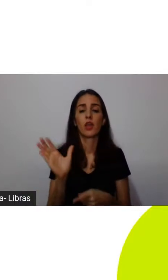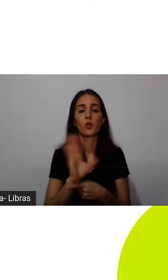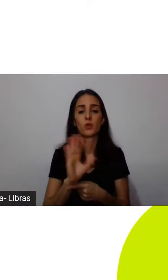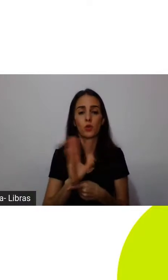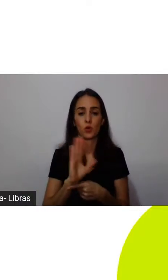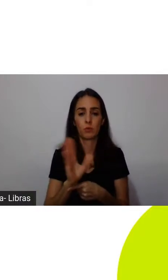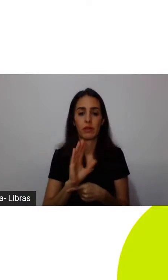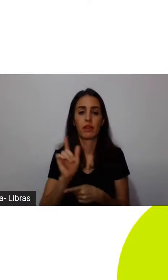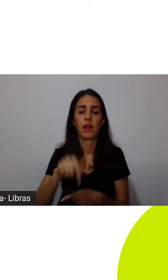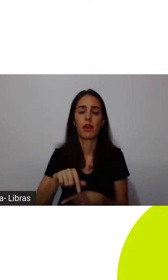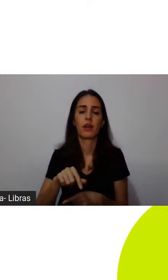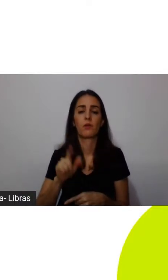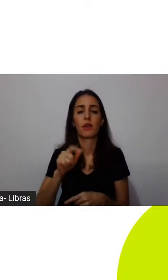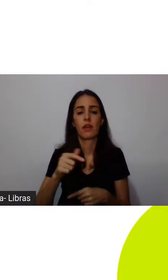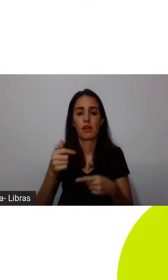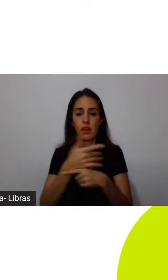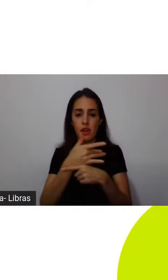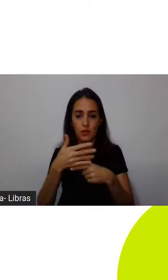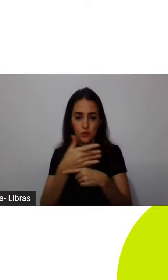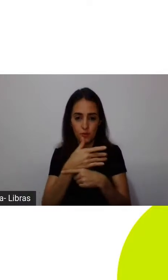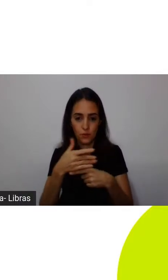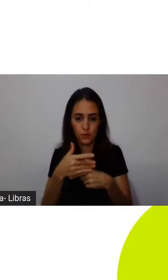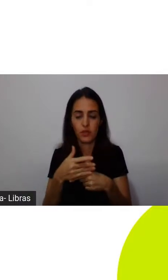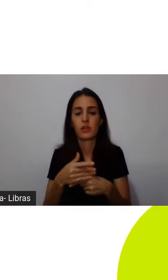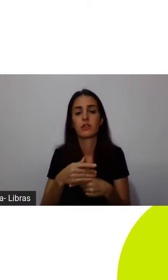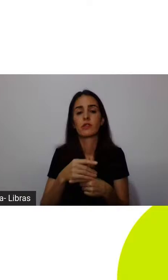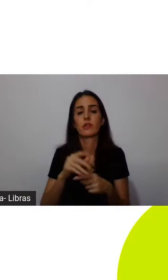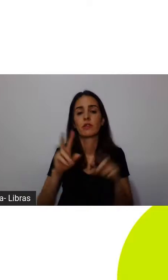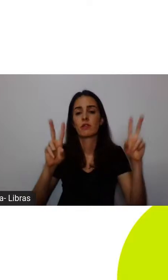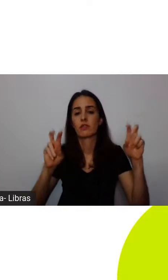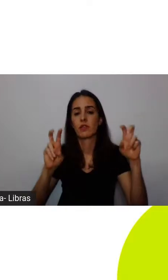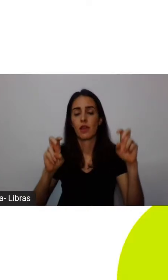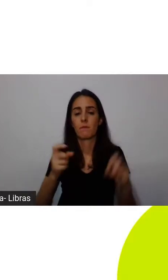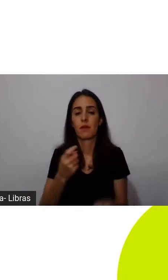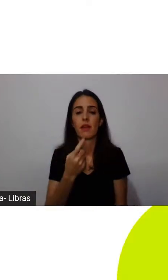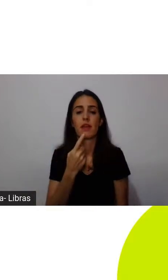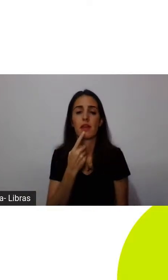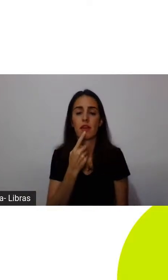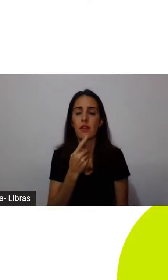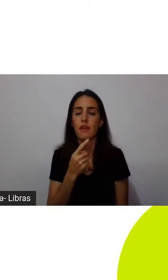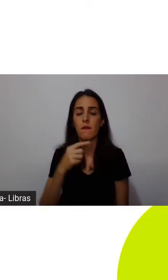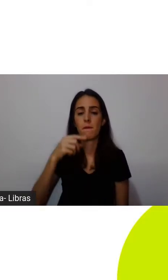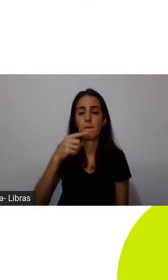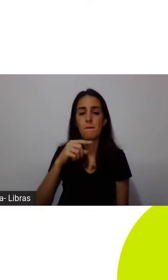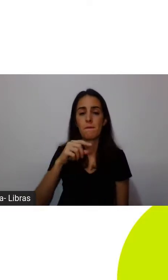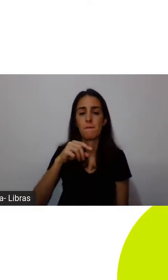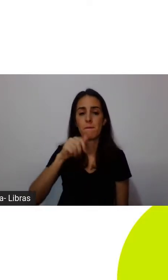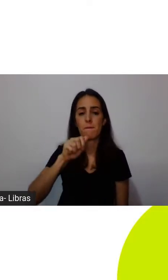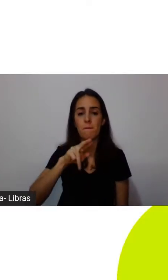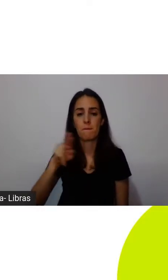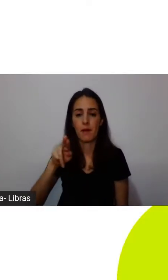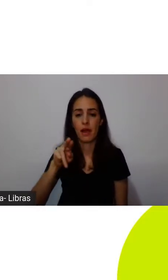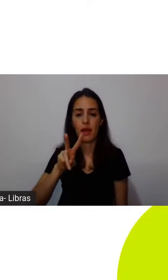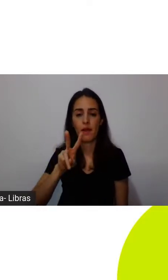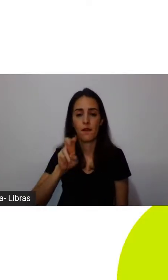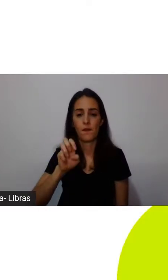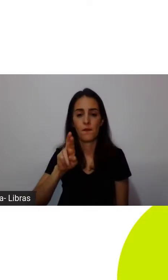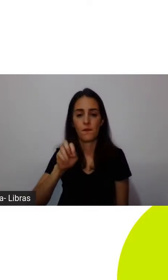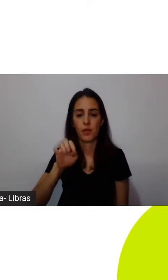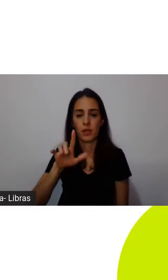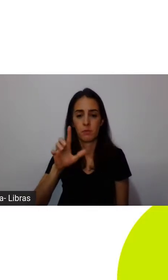Vermelho, na Netflix, que fala sobre a máfia da pesca predatória, e como, na verdade, esse plástico da